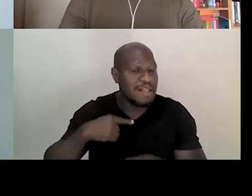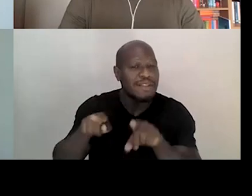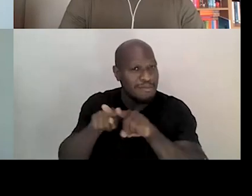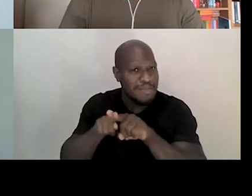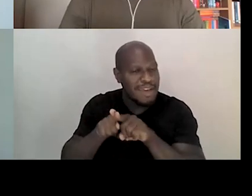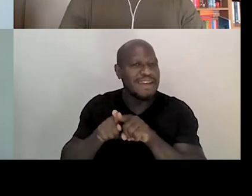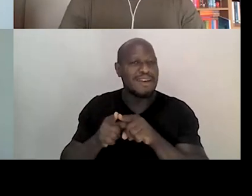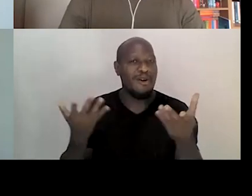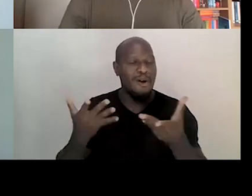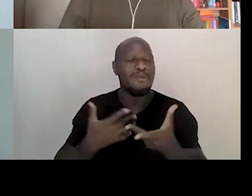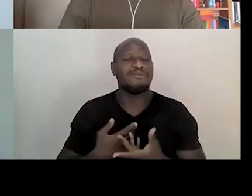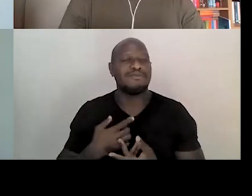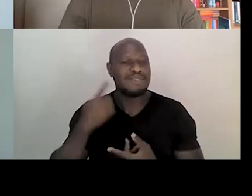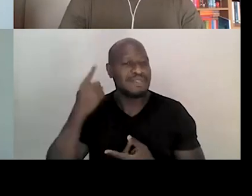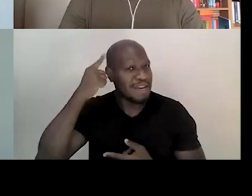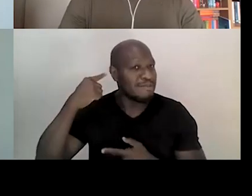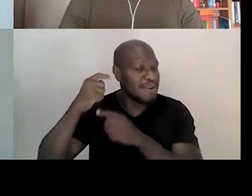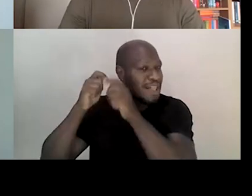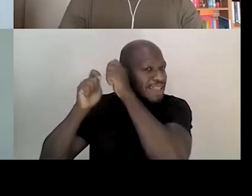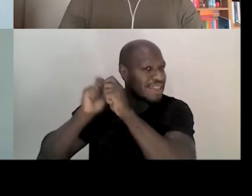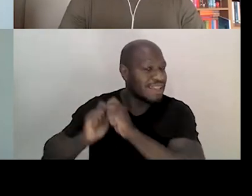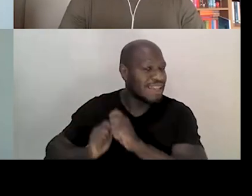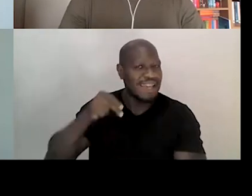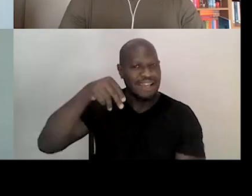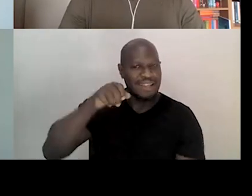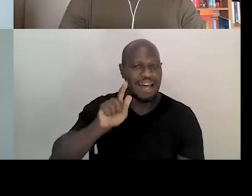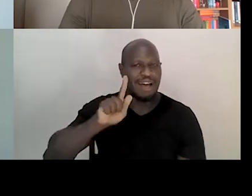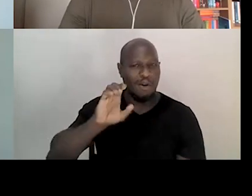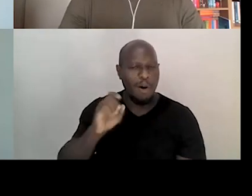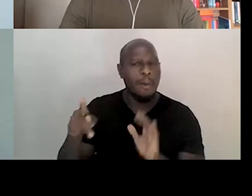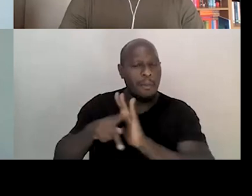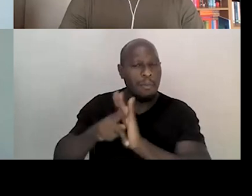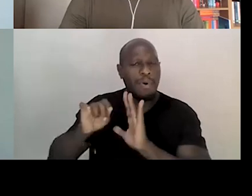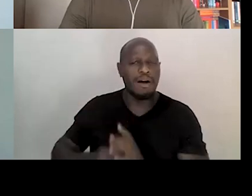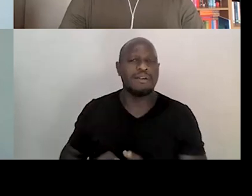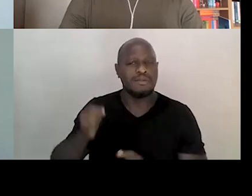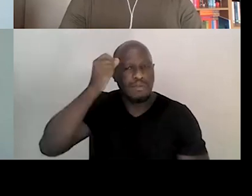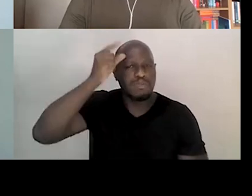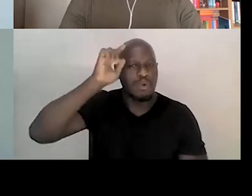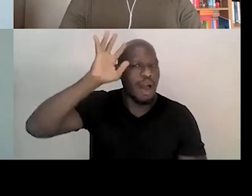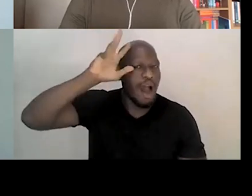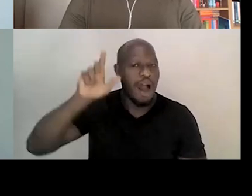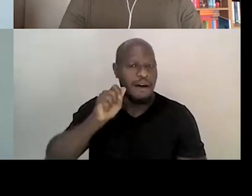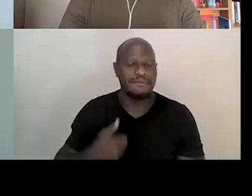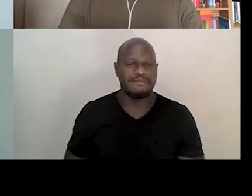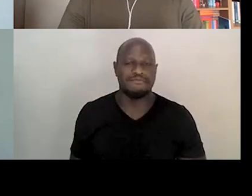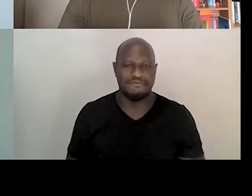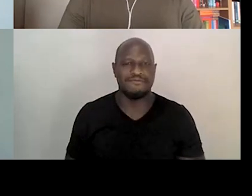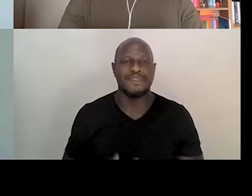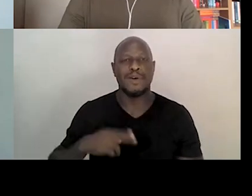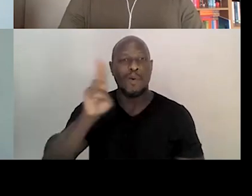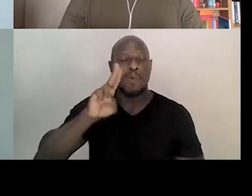cabelos hoje estão num formato de trança nago, que é um tipo de trança enraizada da cultura africana. Uso uma